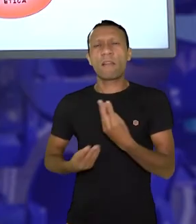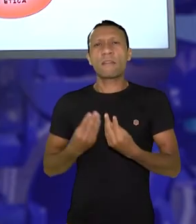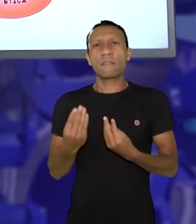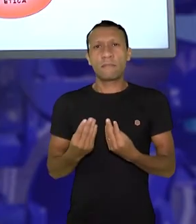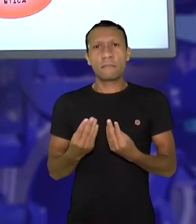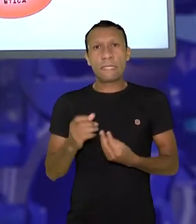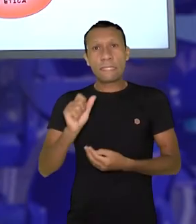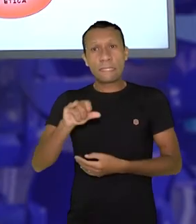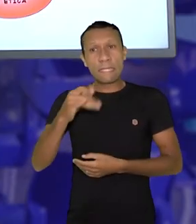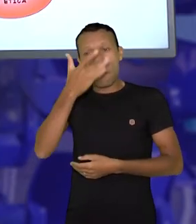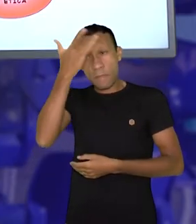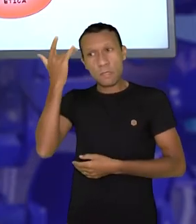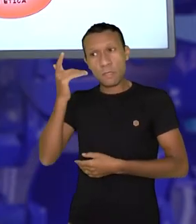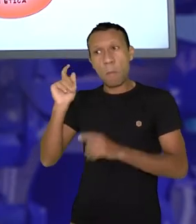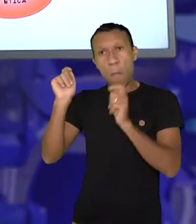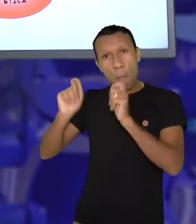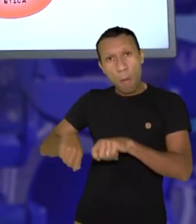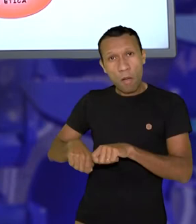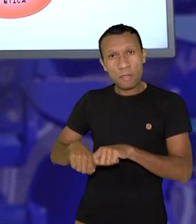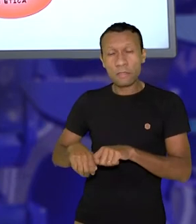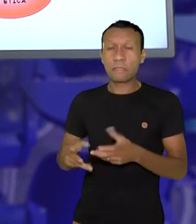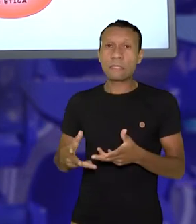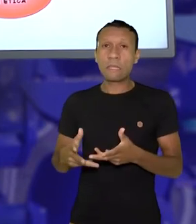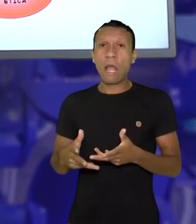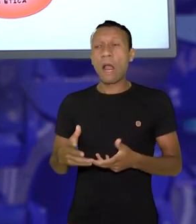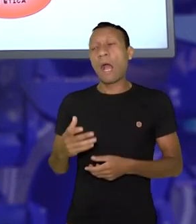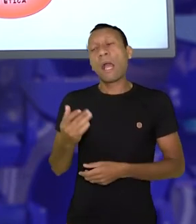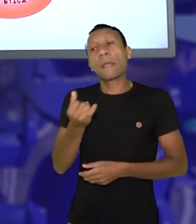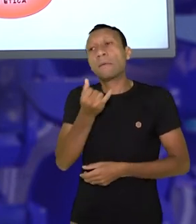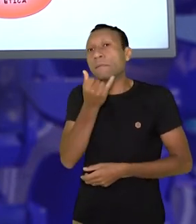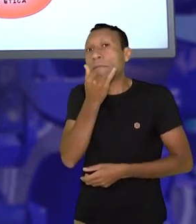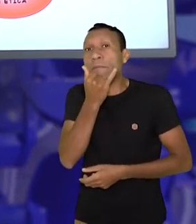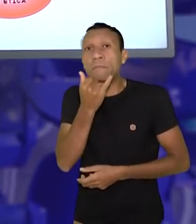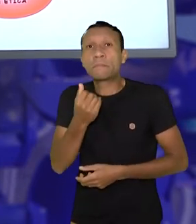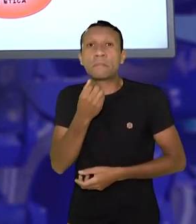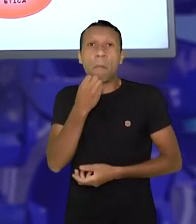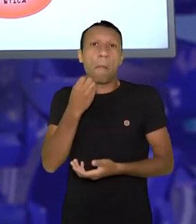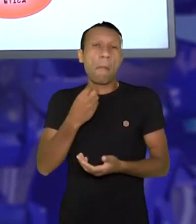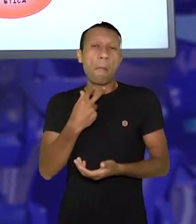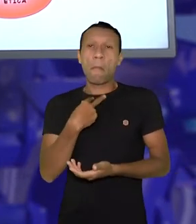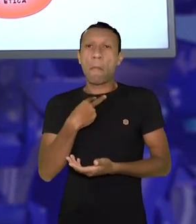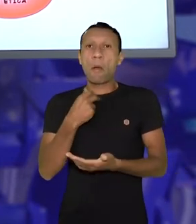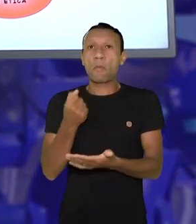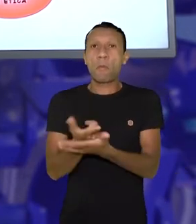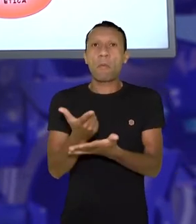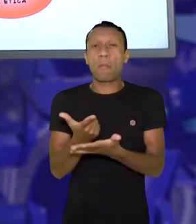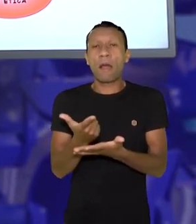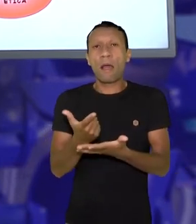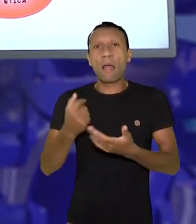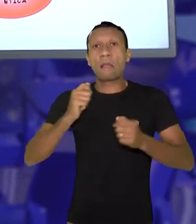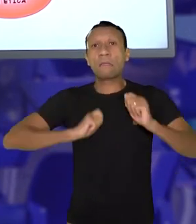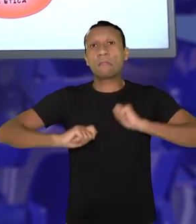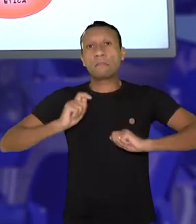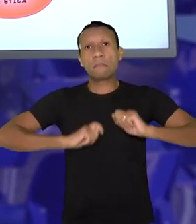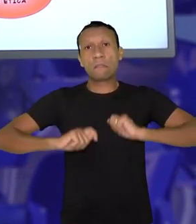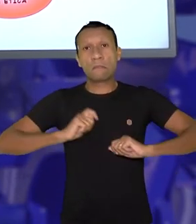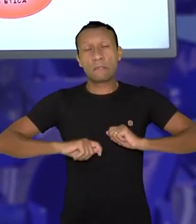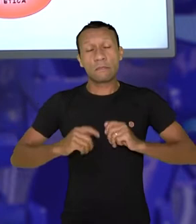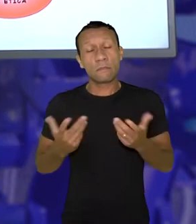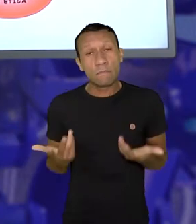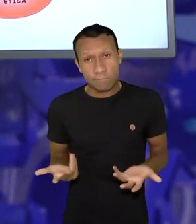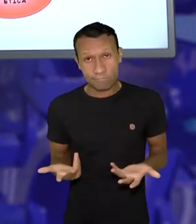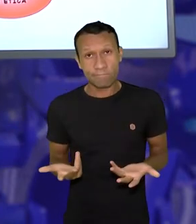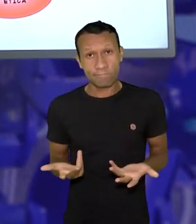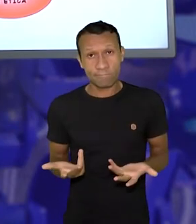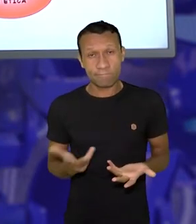Se a pessoa pode comprar, mas quem não pode, pode gerar uma depressão e até mesmo uma frustração, porque não comprou ou não conseguiu